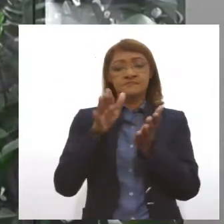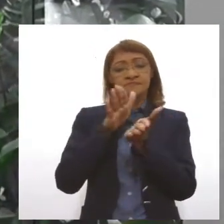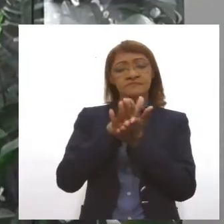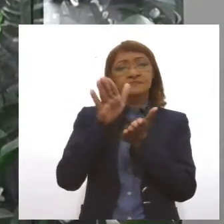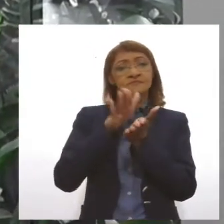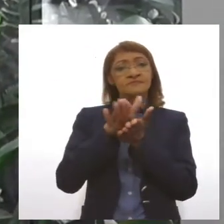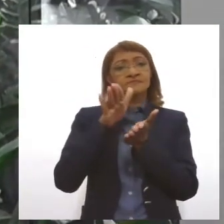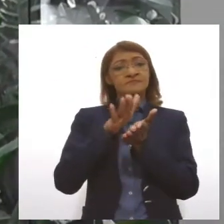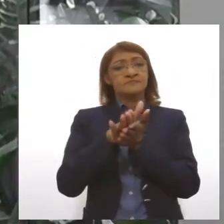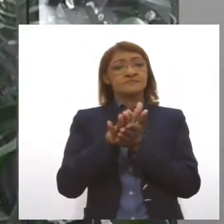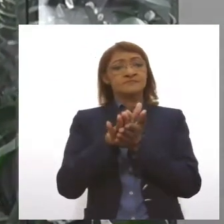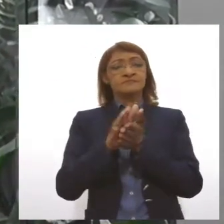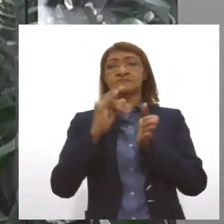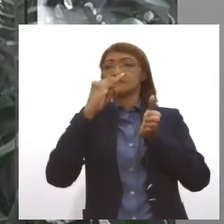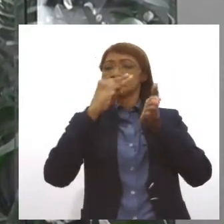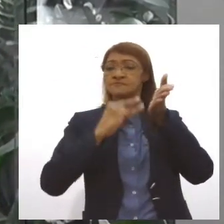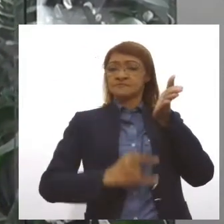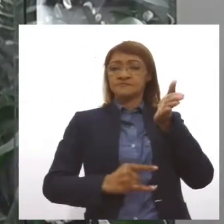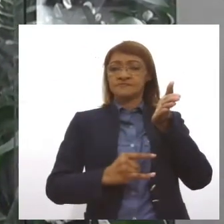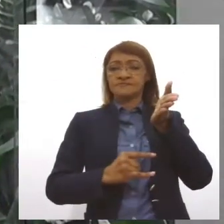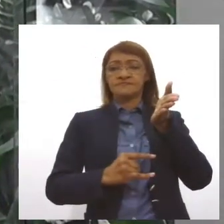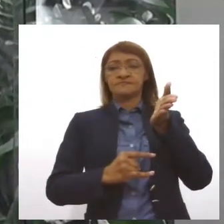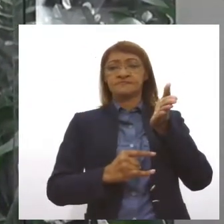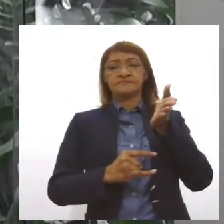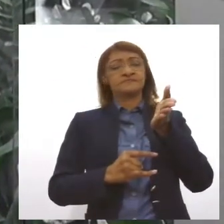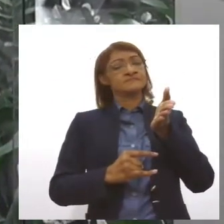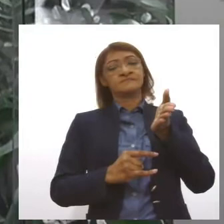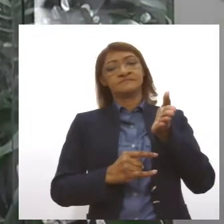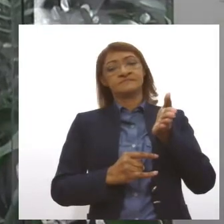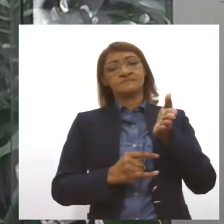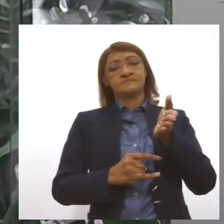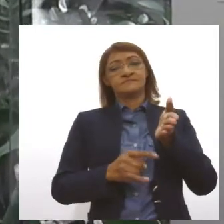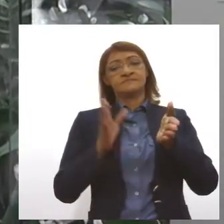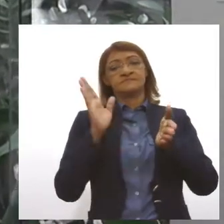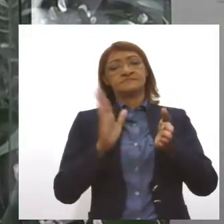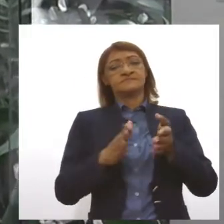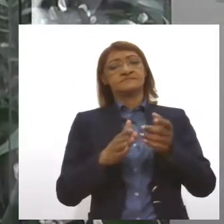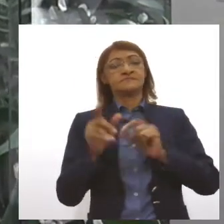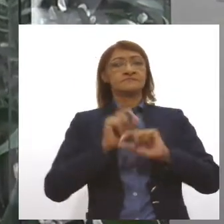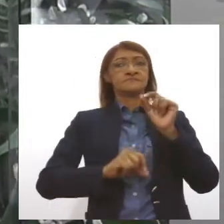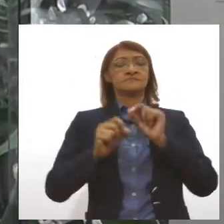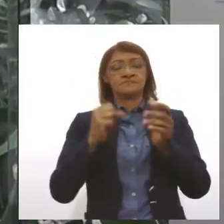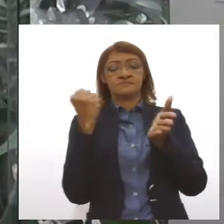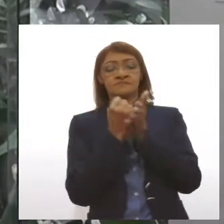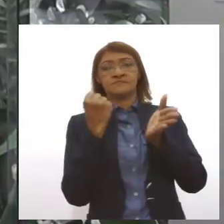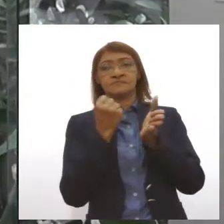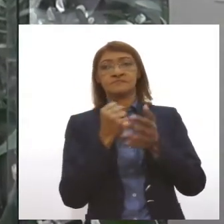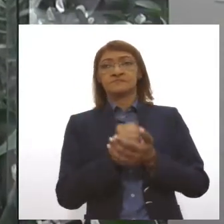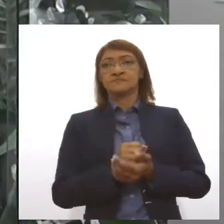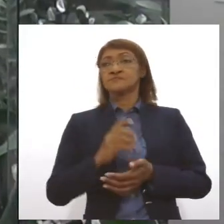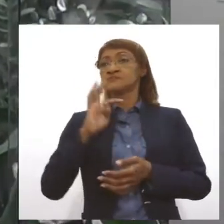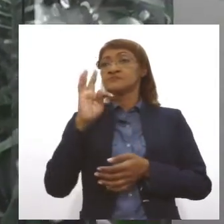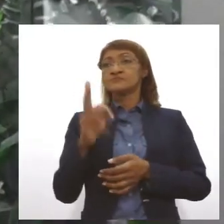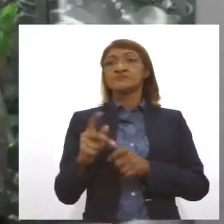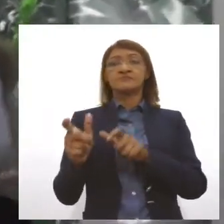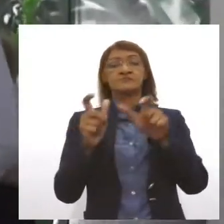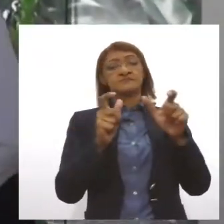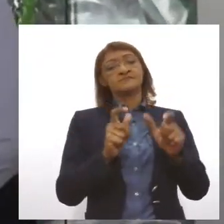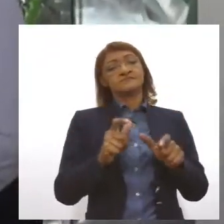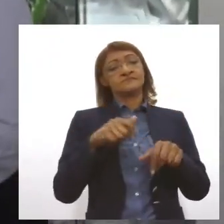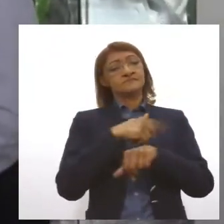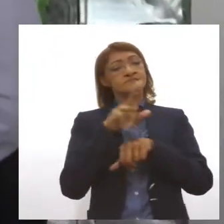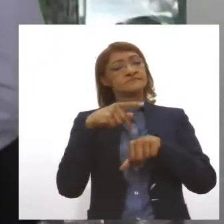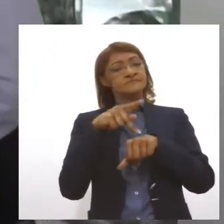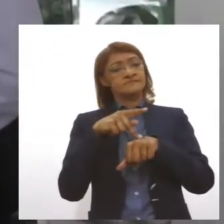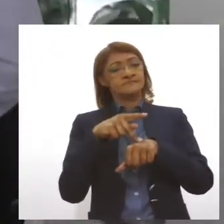aquele documento eletrônico, virando um documento autenticado em qualquer canto do país. Essa impressão